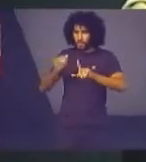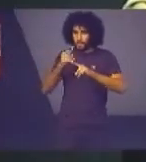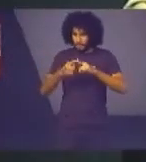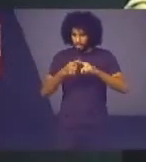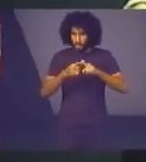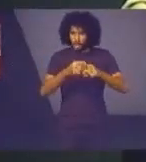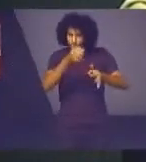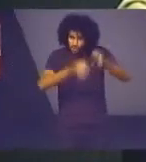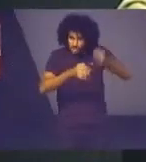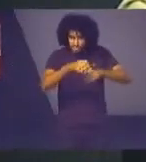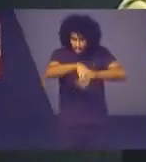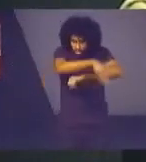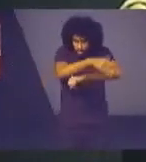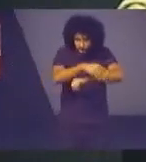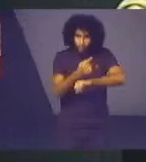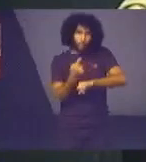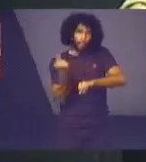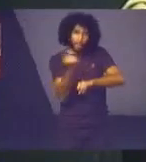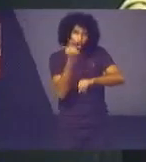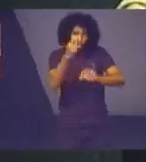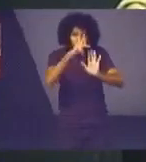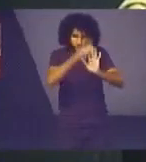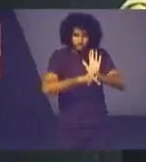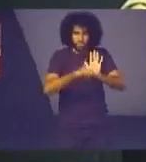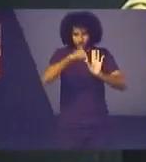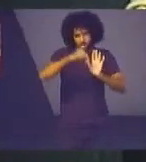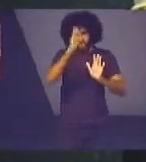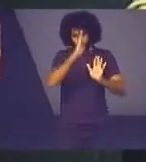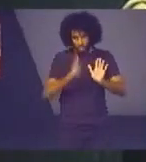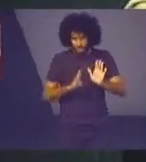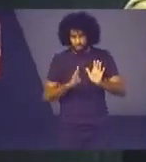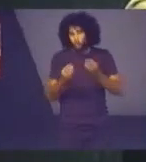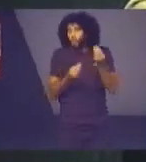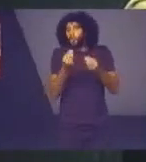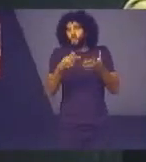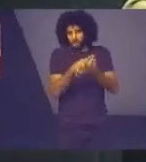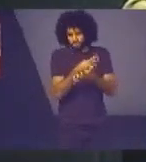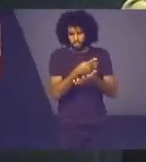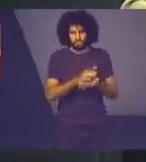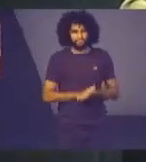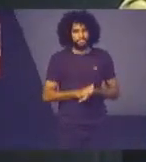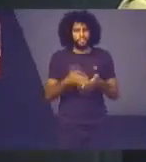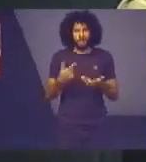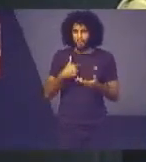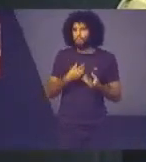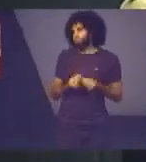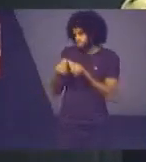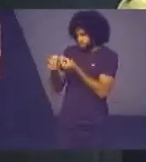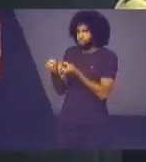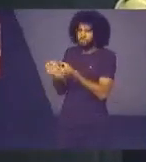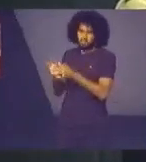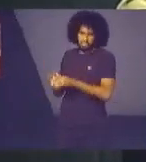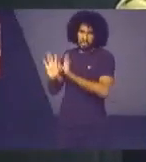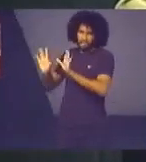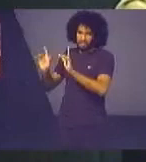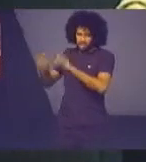o único no Paraná é o único no Brasil da forma como é feito e eu me coloquei à disposição dos presidentes que lá estavam para que eu